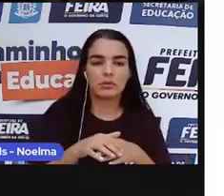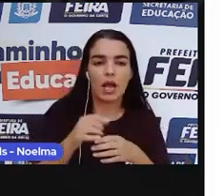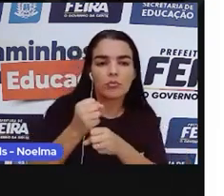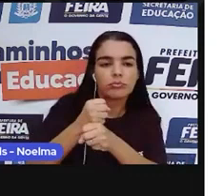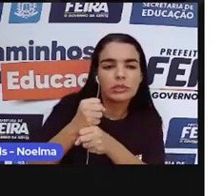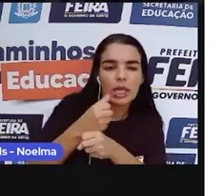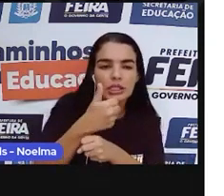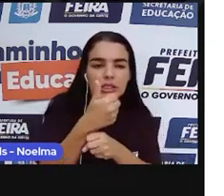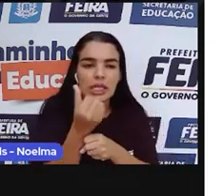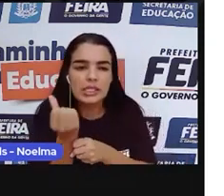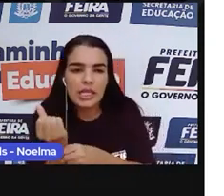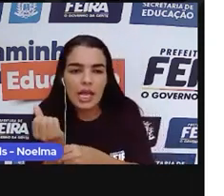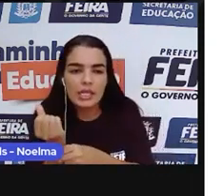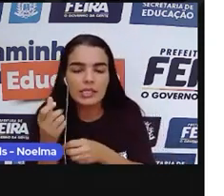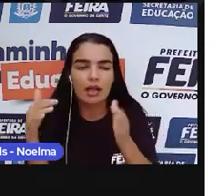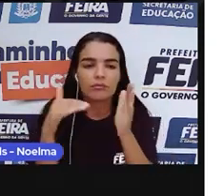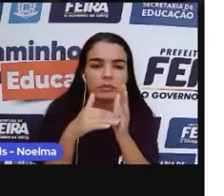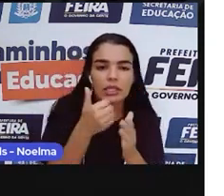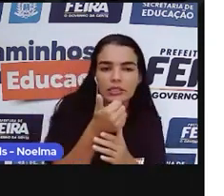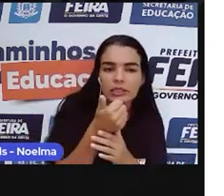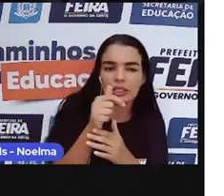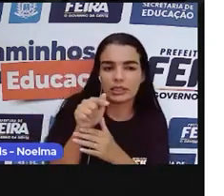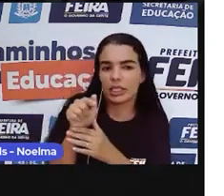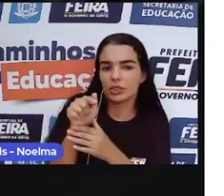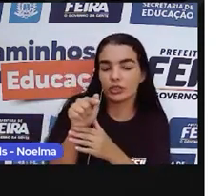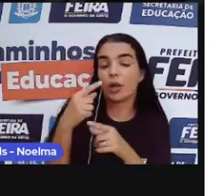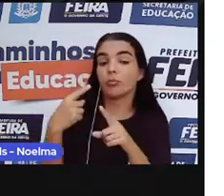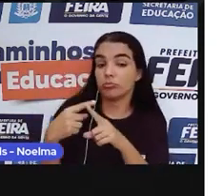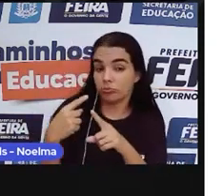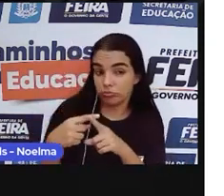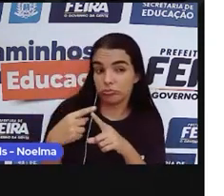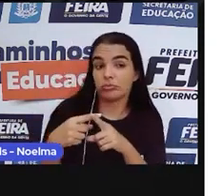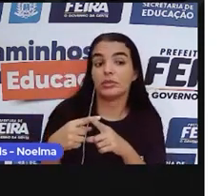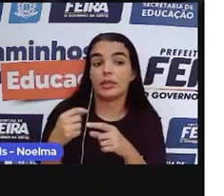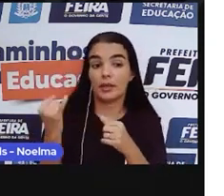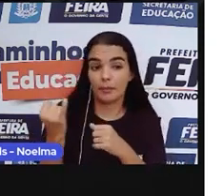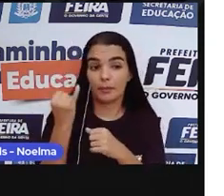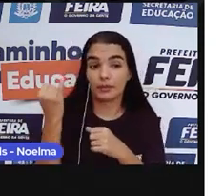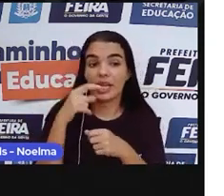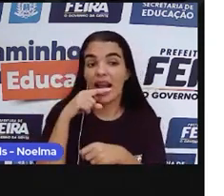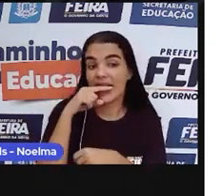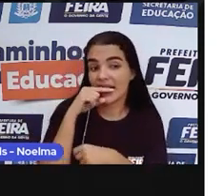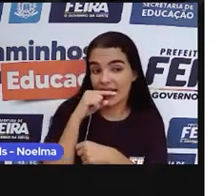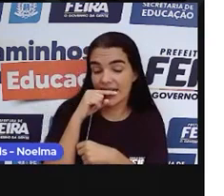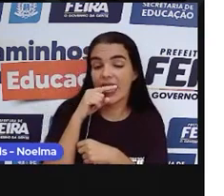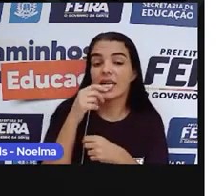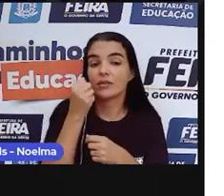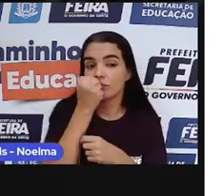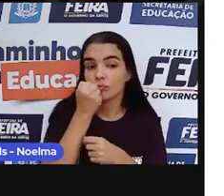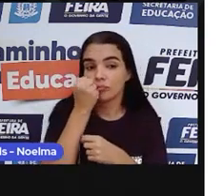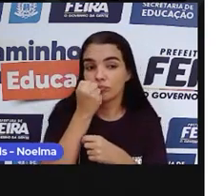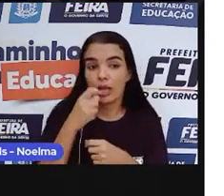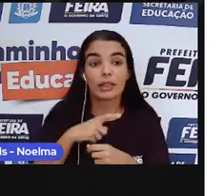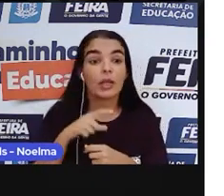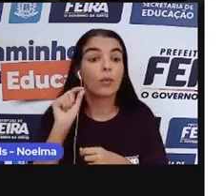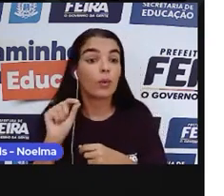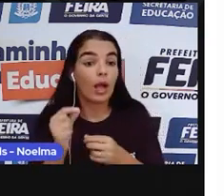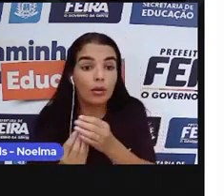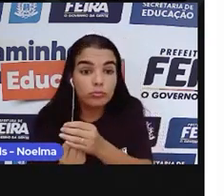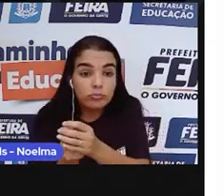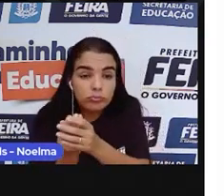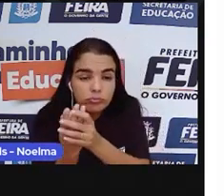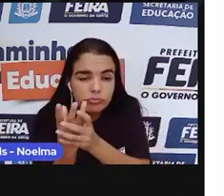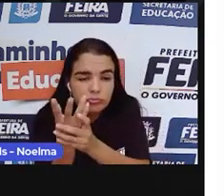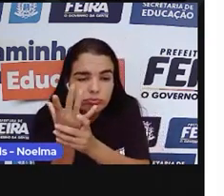XVII. Esses são os motivos de por que a cana-de-açúcar. Então, nós temos ali um solo que é propício para o